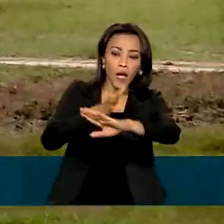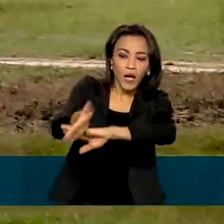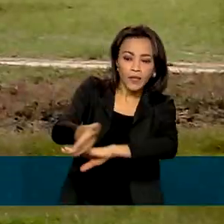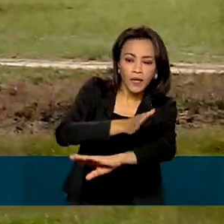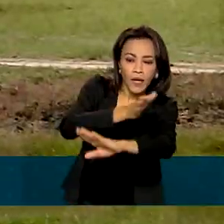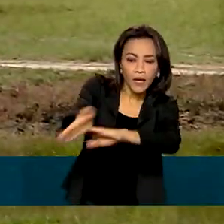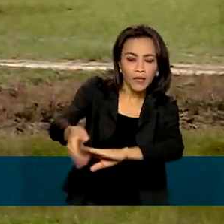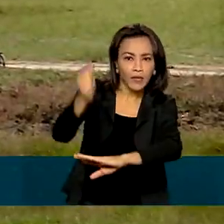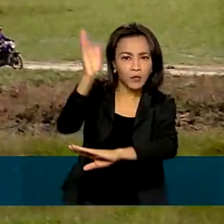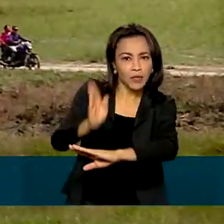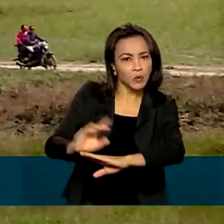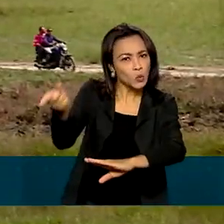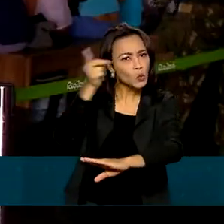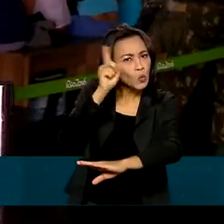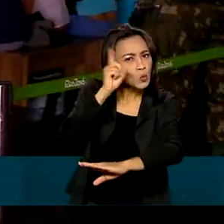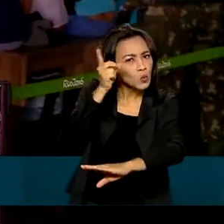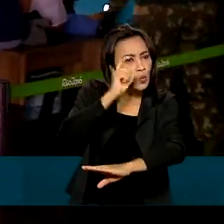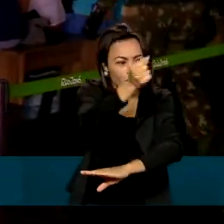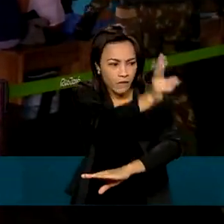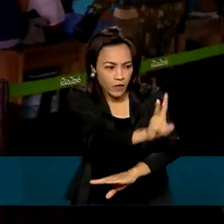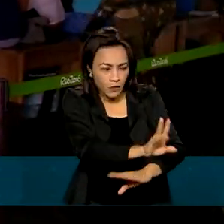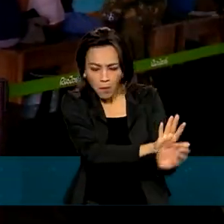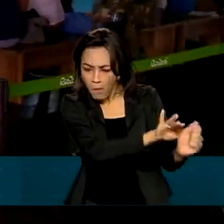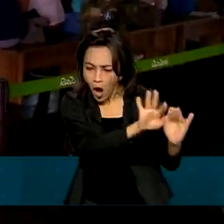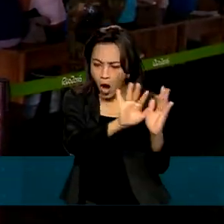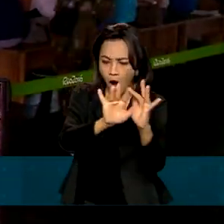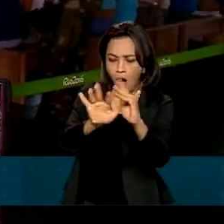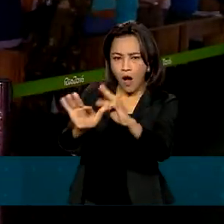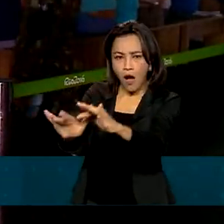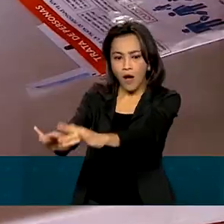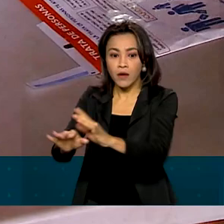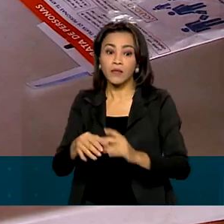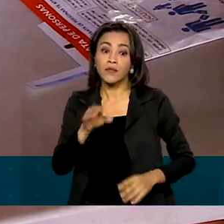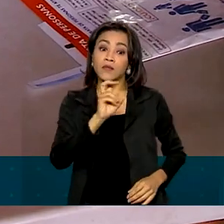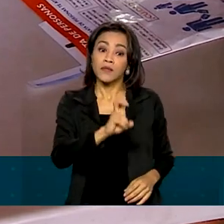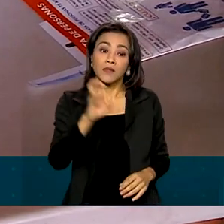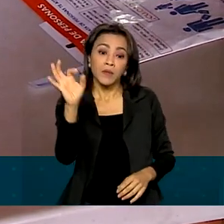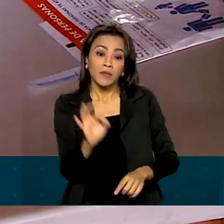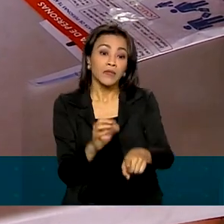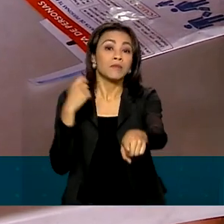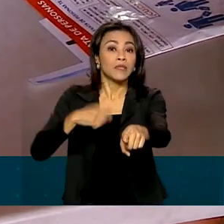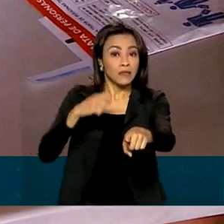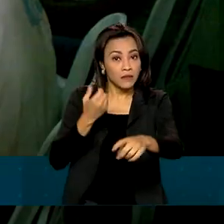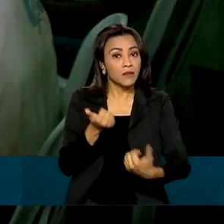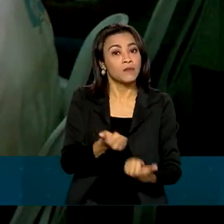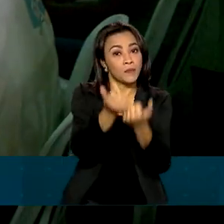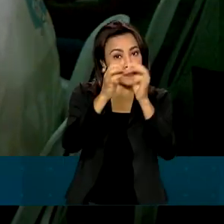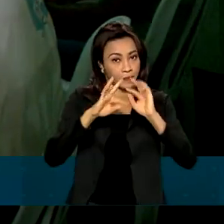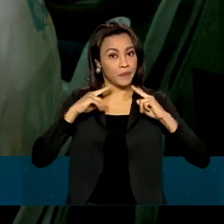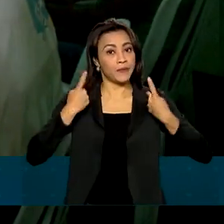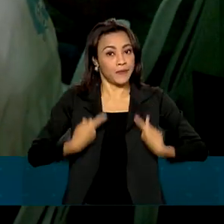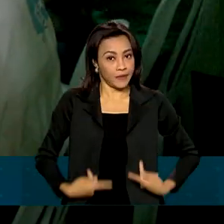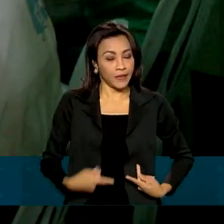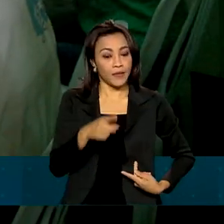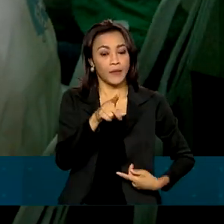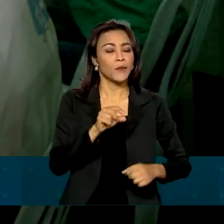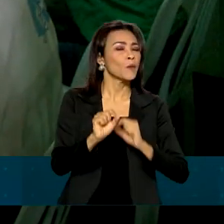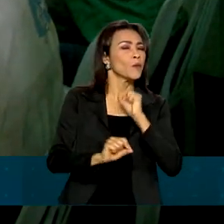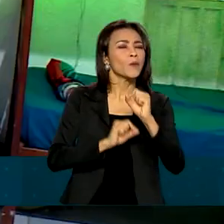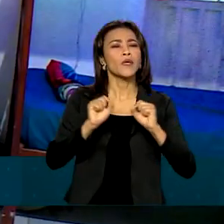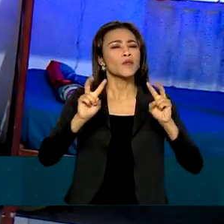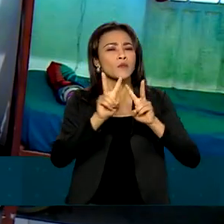com o Brasil todos os dias. Cerca de 5% delas requerem assistência humanitária, que inclui garantir